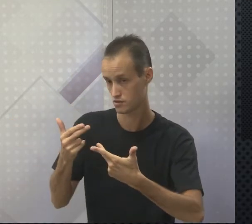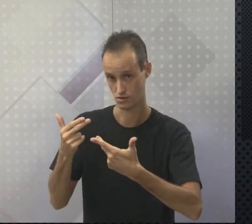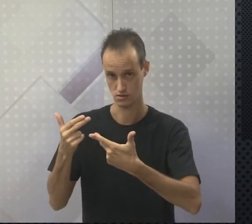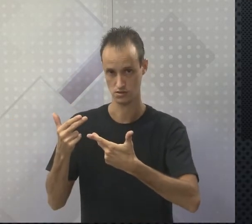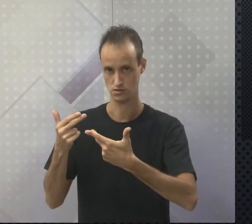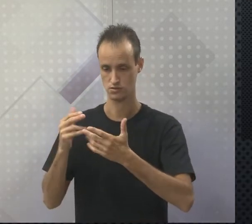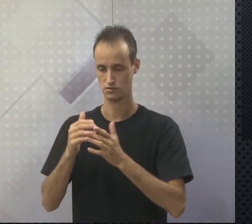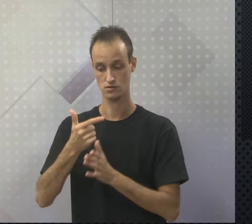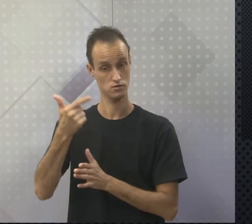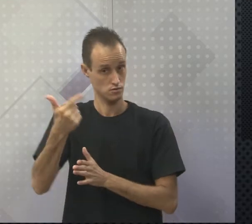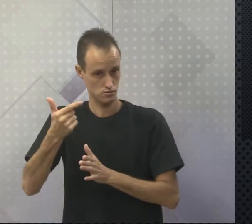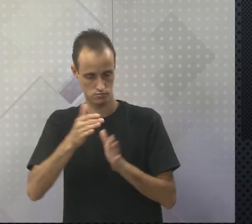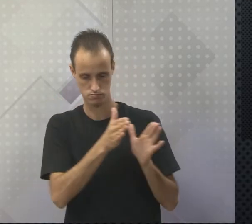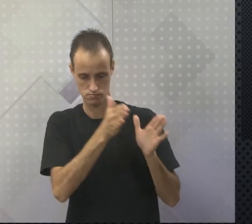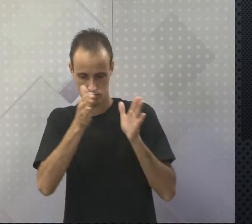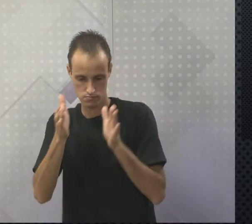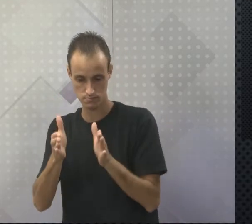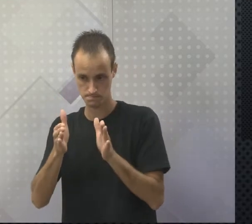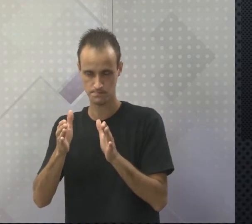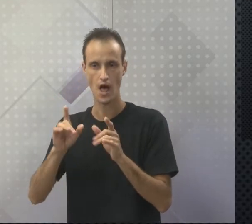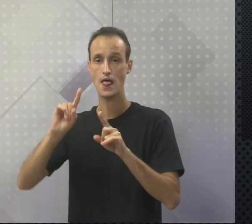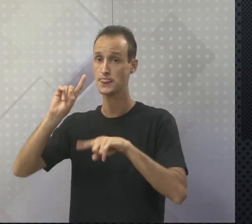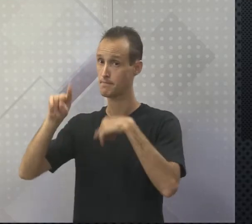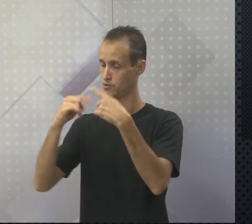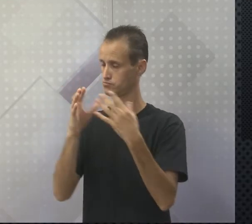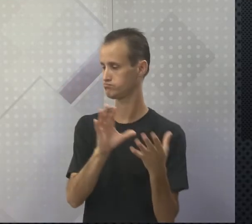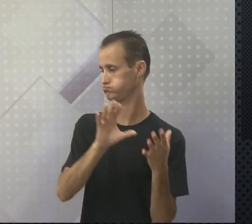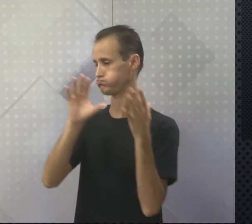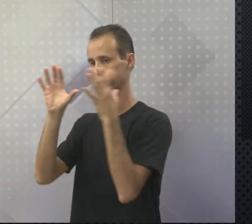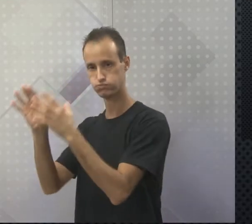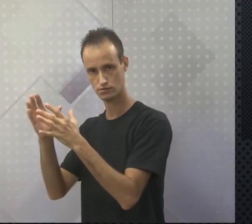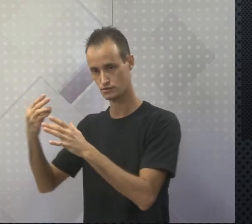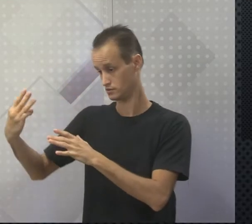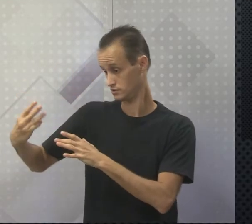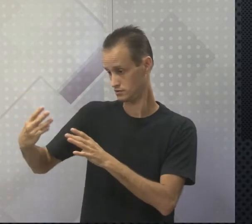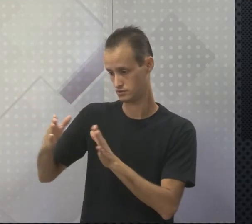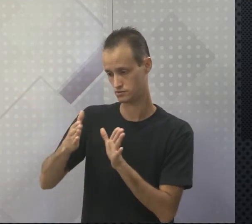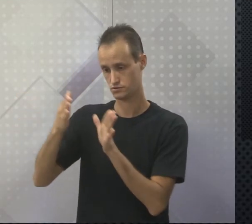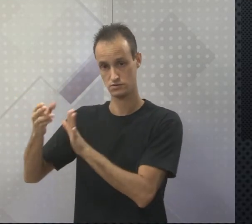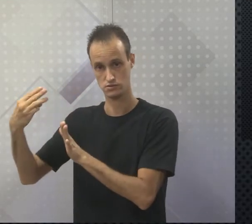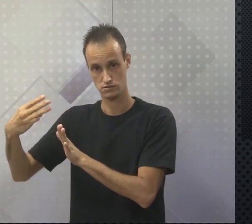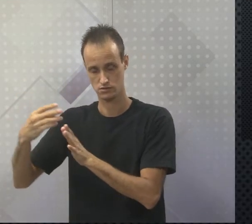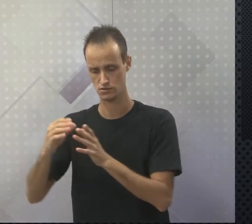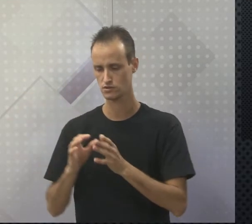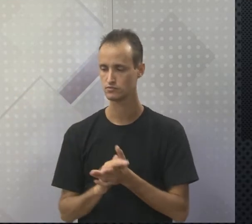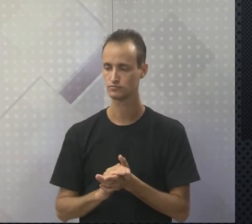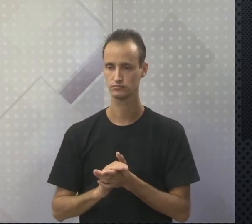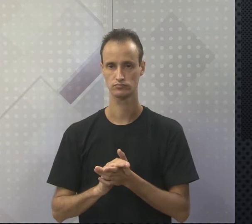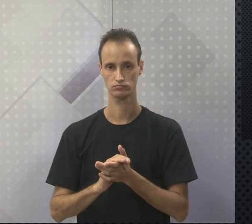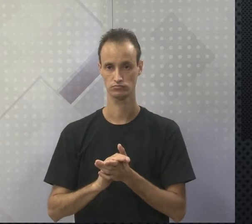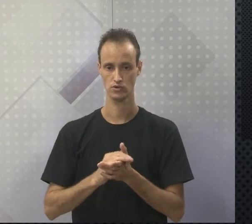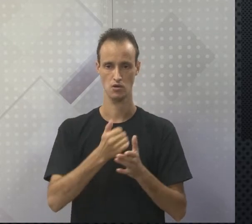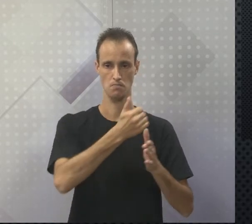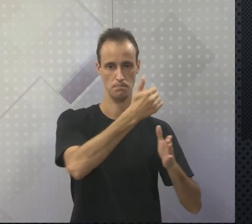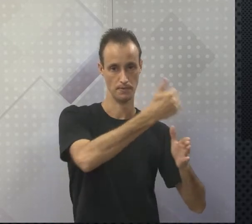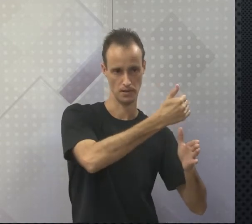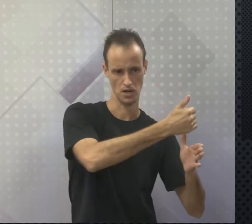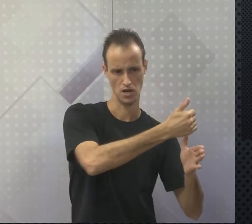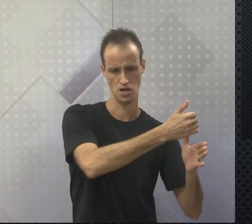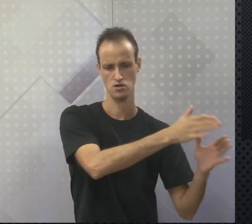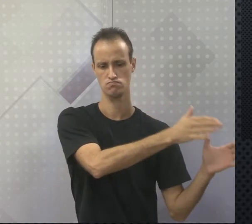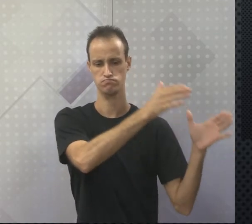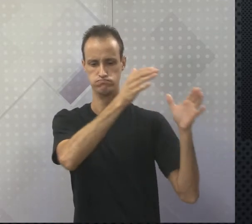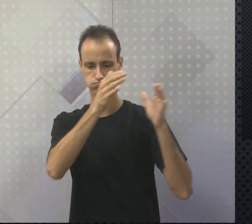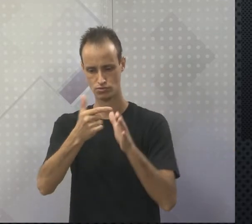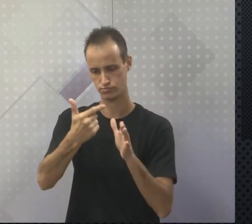pelo setor secundário, e aí vai ser comercializado. Para abastecer todo esse sistema, do setor primário, indo para o